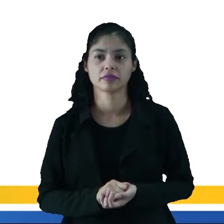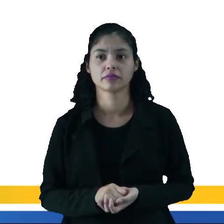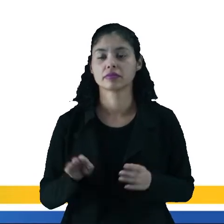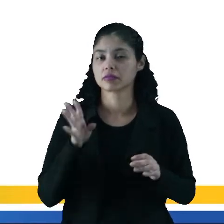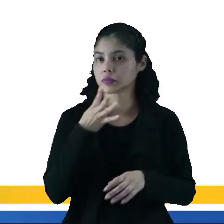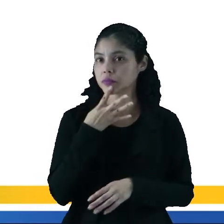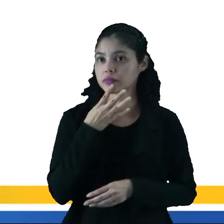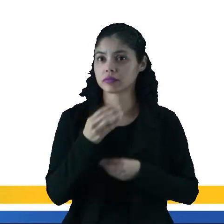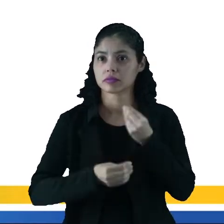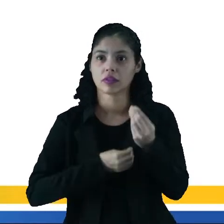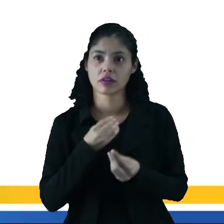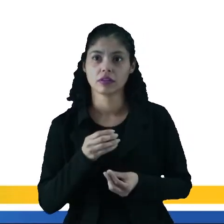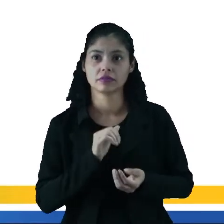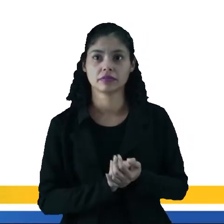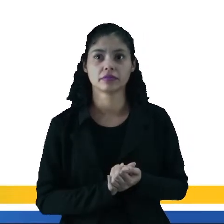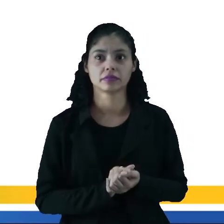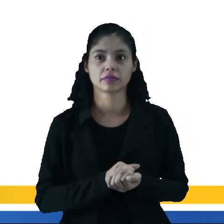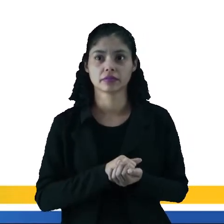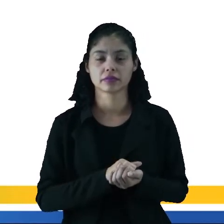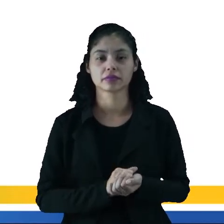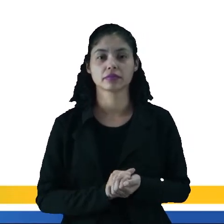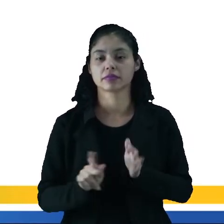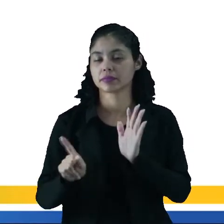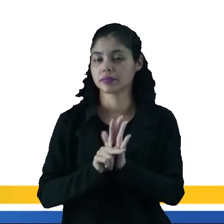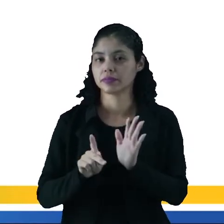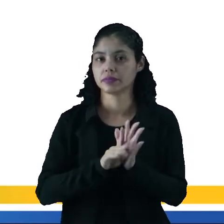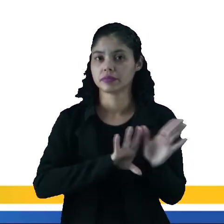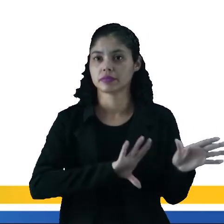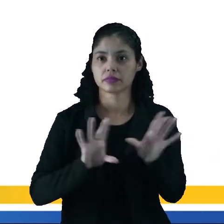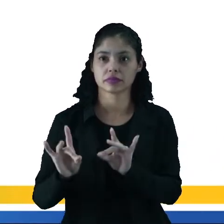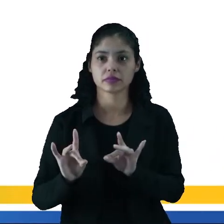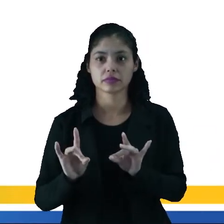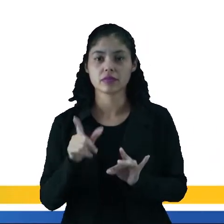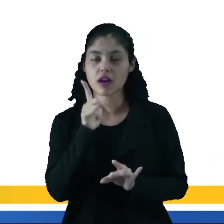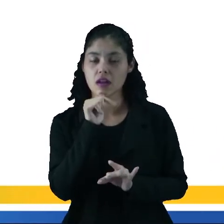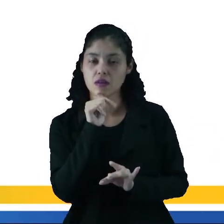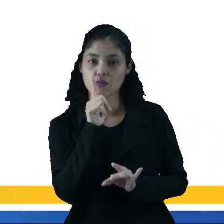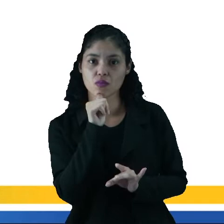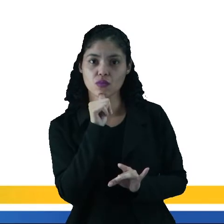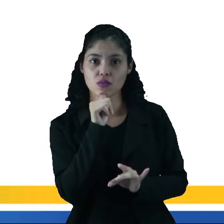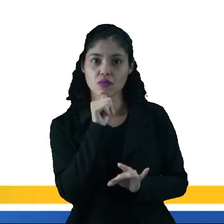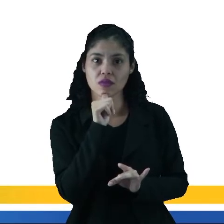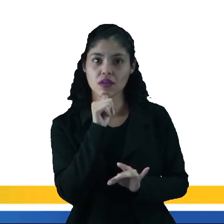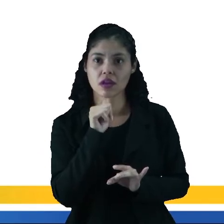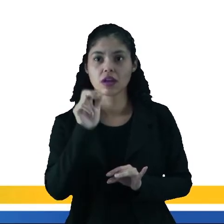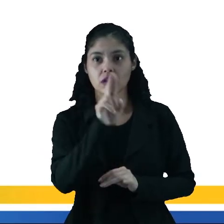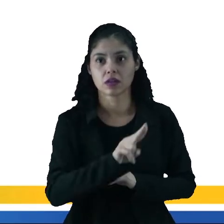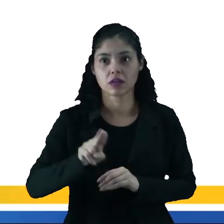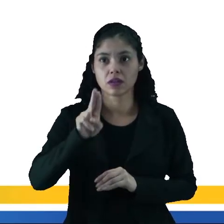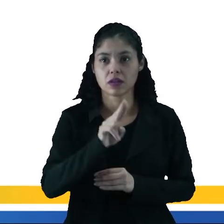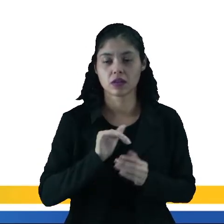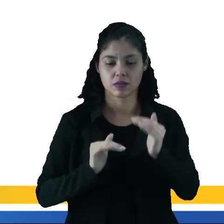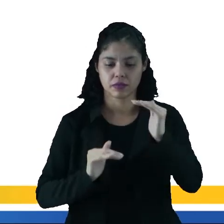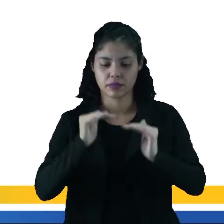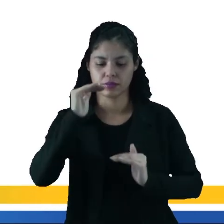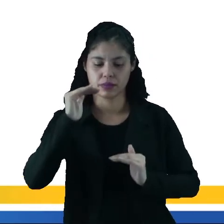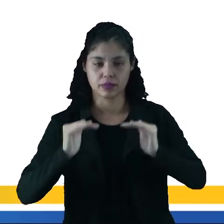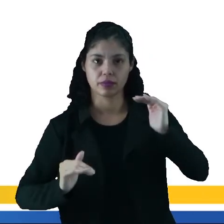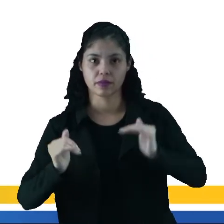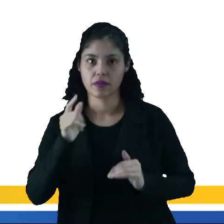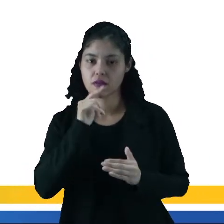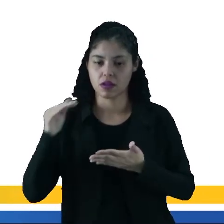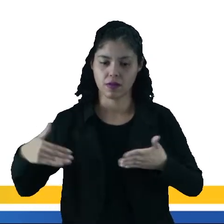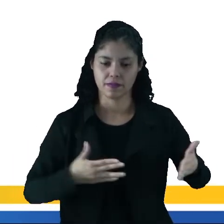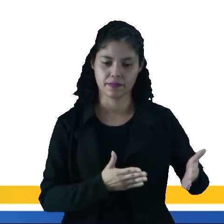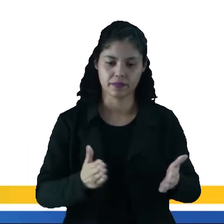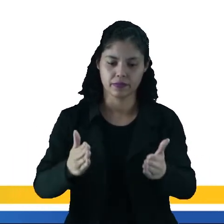também conhecida como energia hidrelétrica. Ela é obtida através do fluxo da água, através dos desníveis em regiões